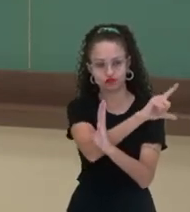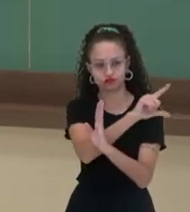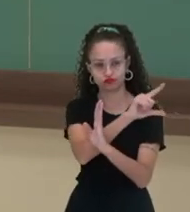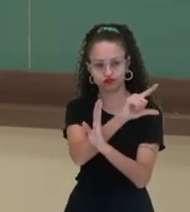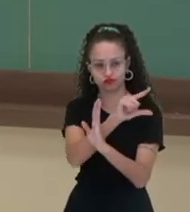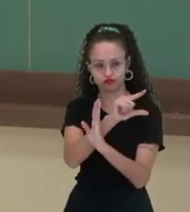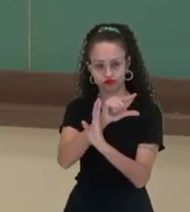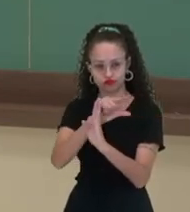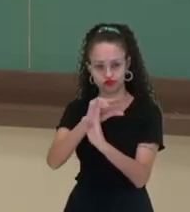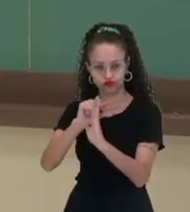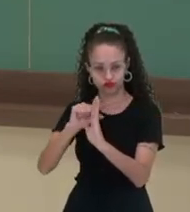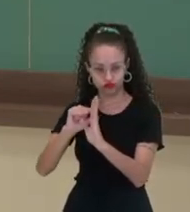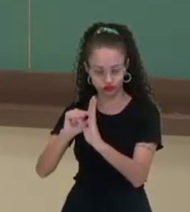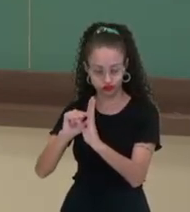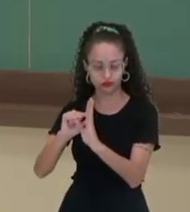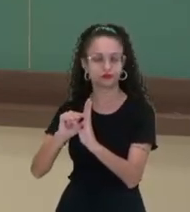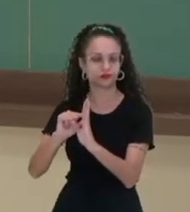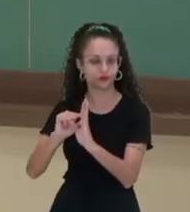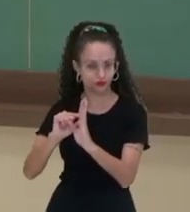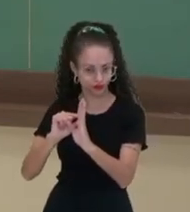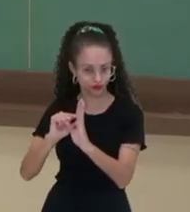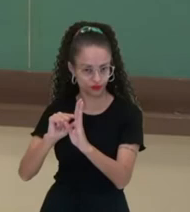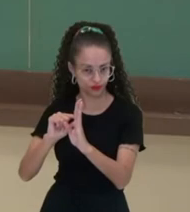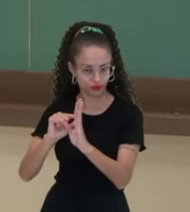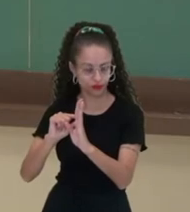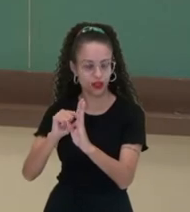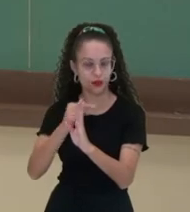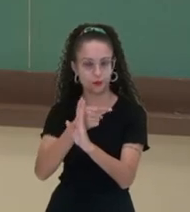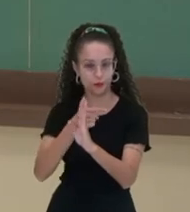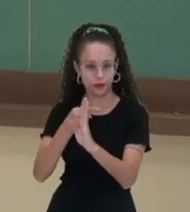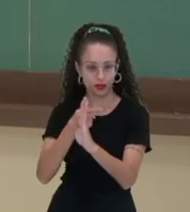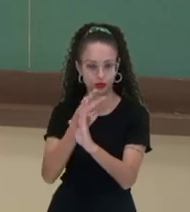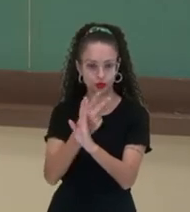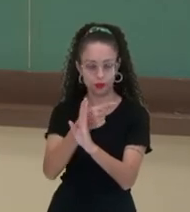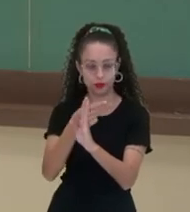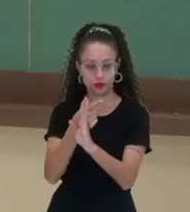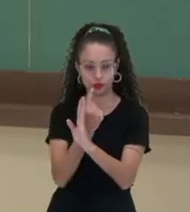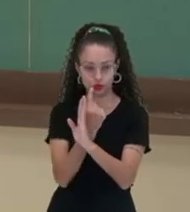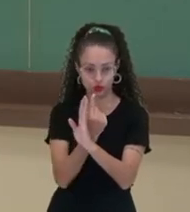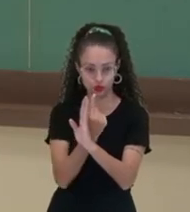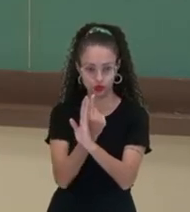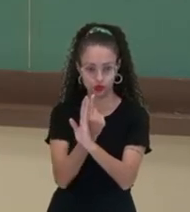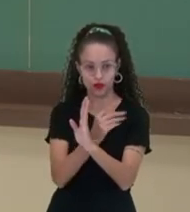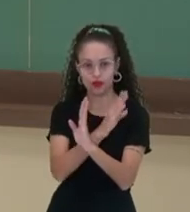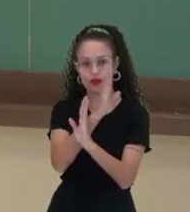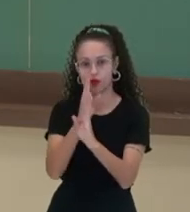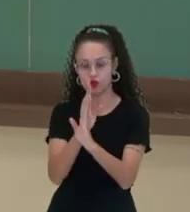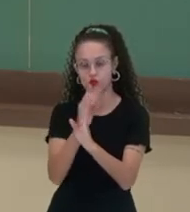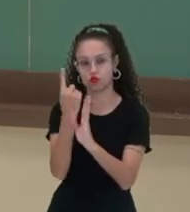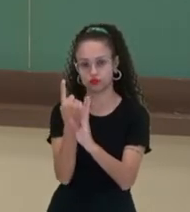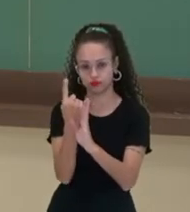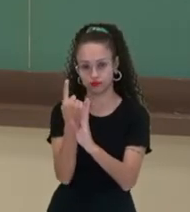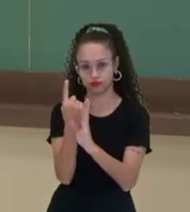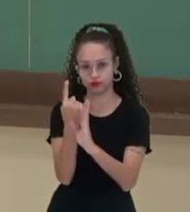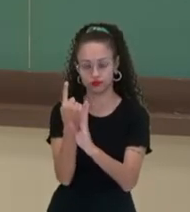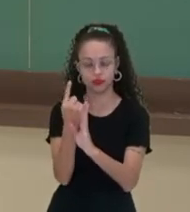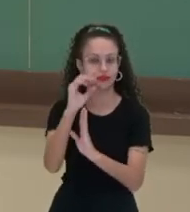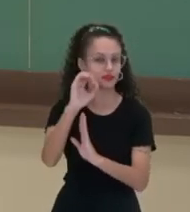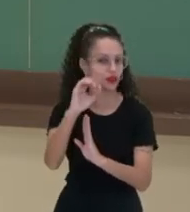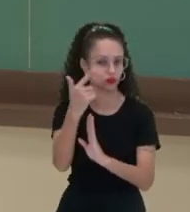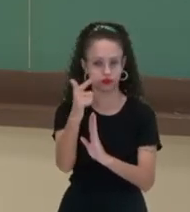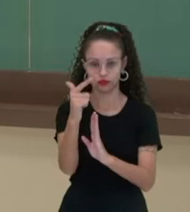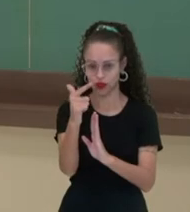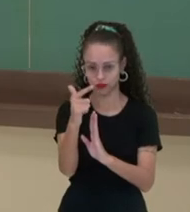menos dez, menos nove, menos oito, menos cinco, menos quatro, menos três, menos dois, menos um, aí você vai para que ano? Ano um. Você não tem um ano